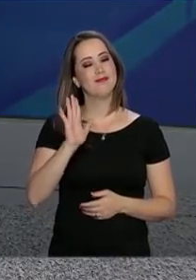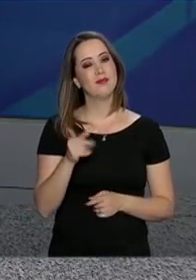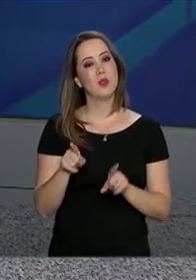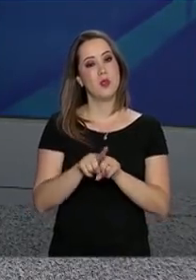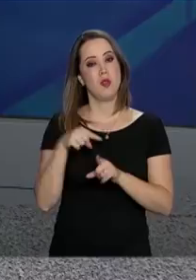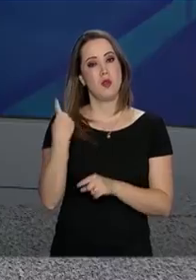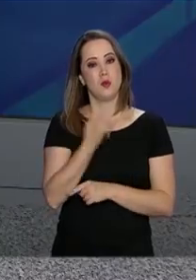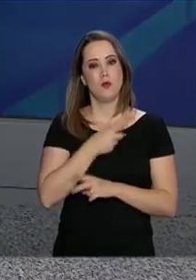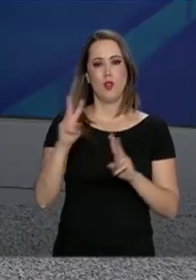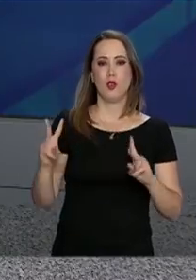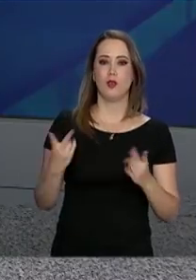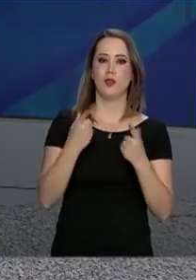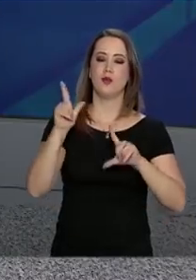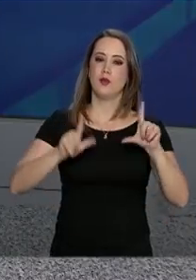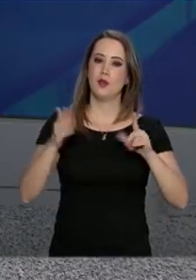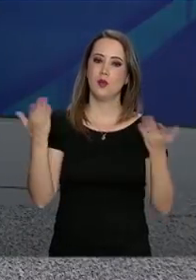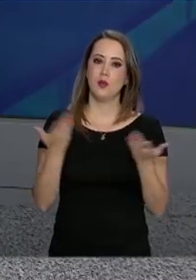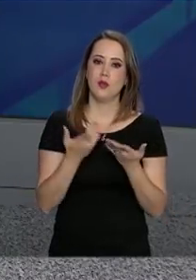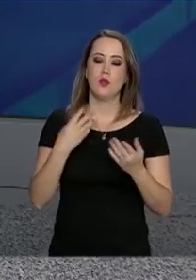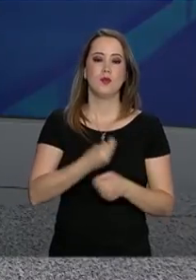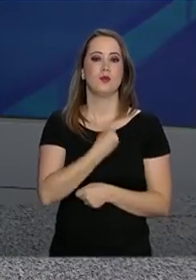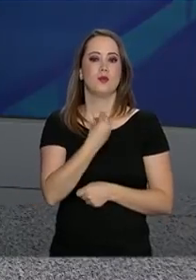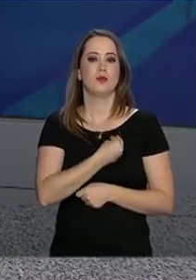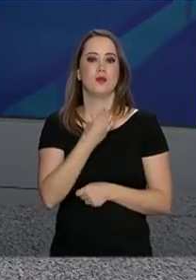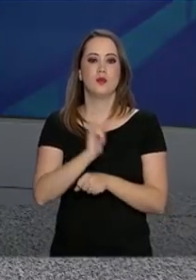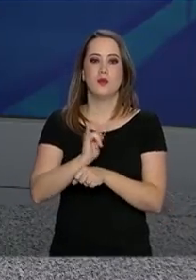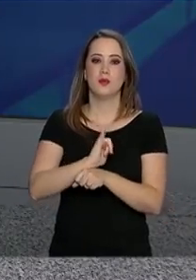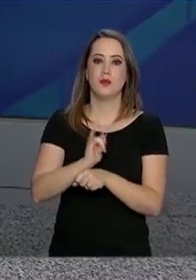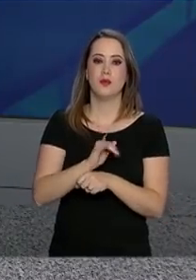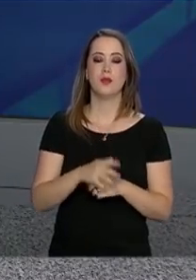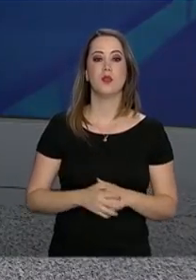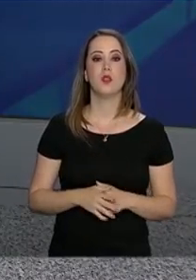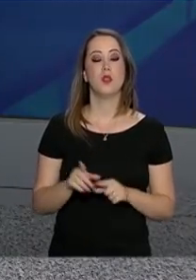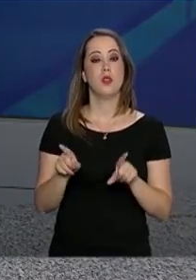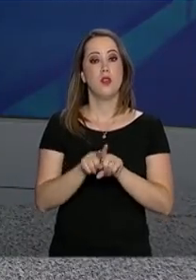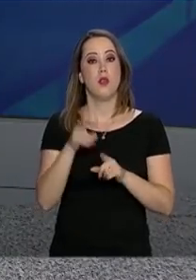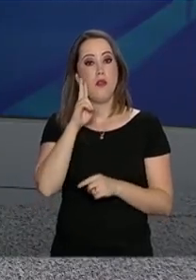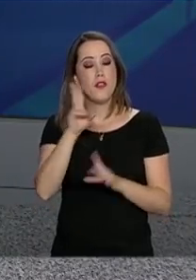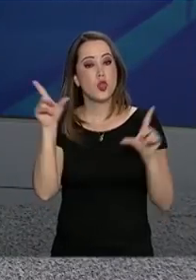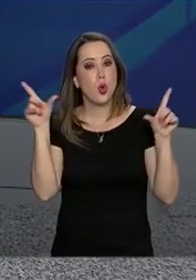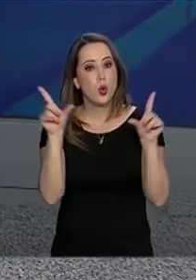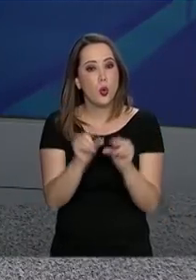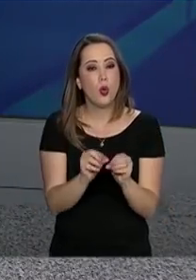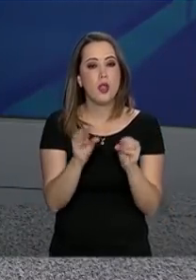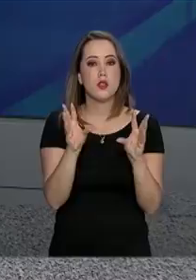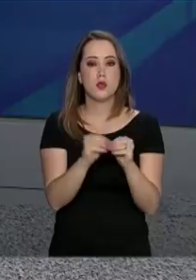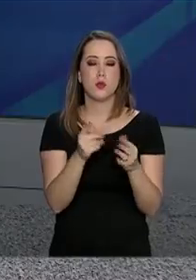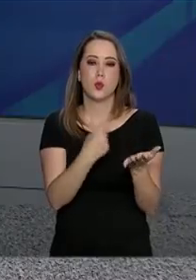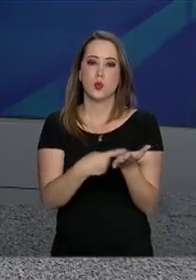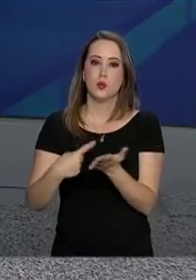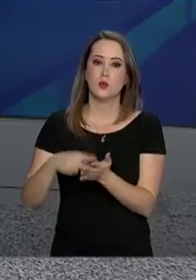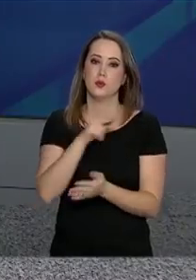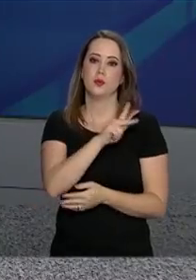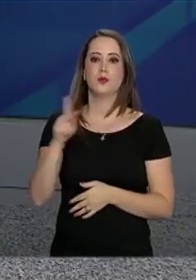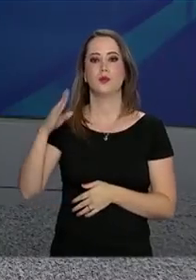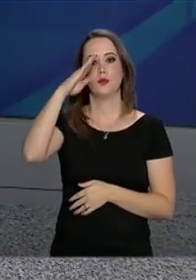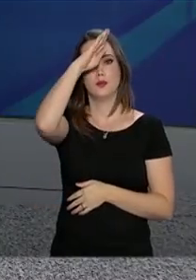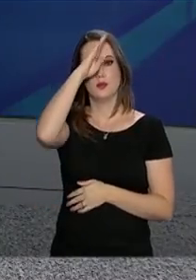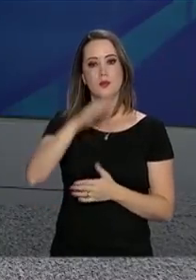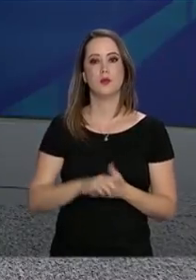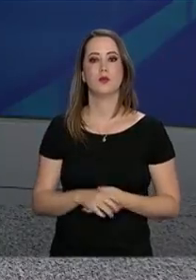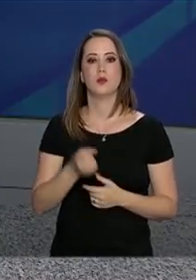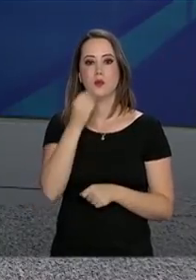todos que estão nos acompanhando neste momento ao vivo pelo YouTube. Acompanhe agora o resumo da agenda de hoje do presidente da República.